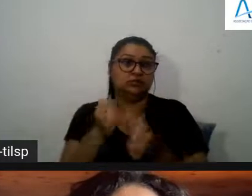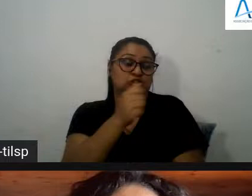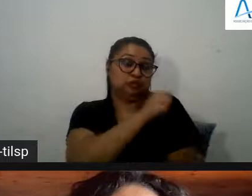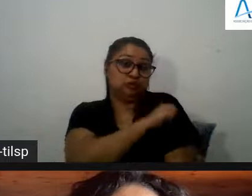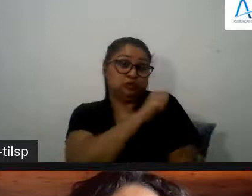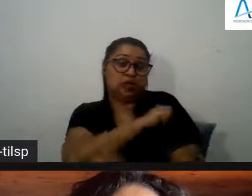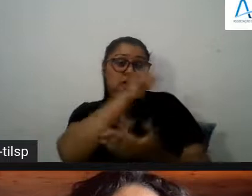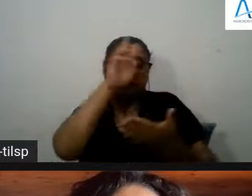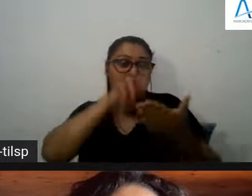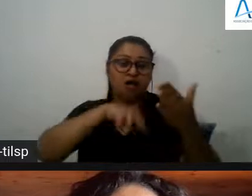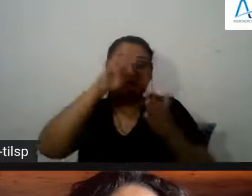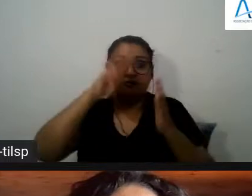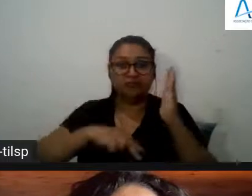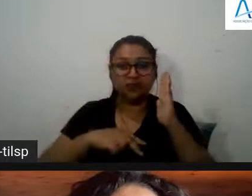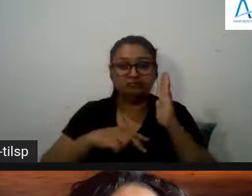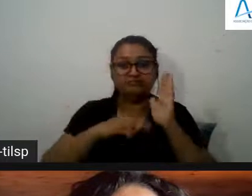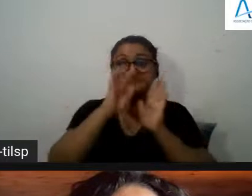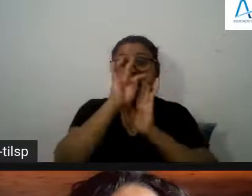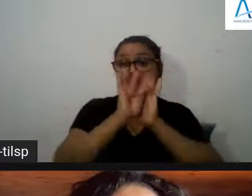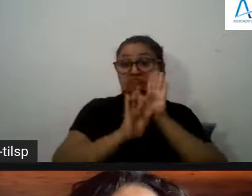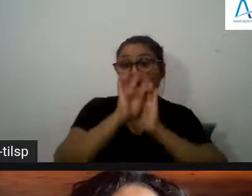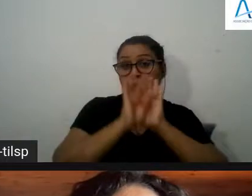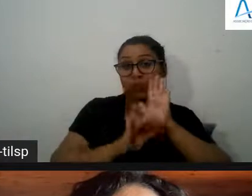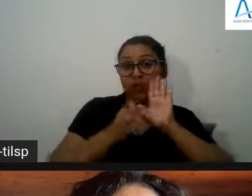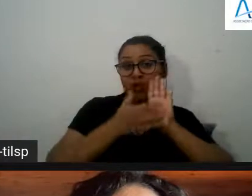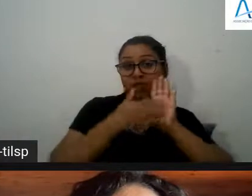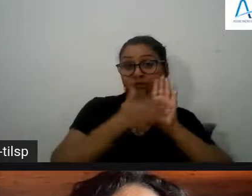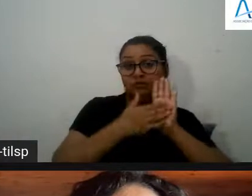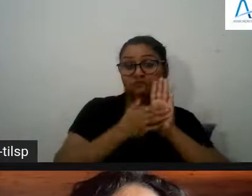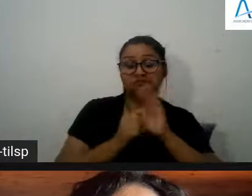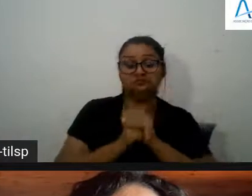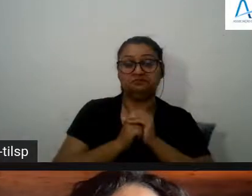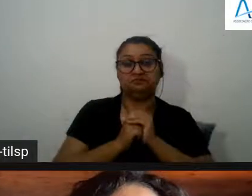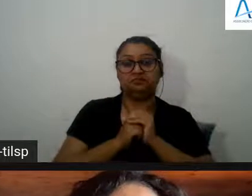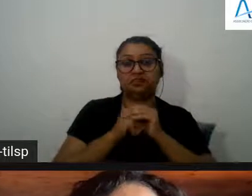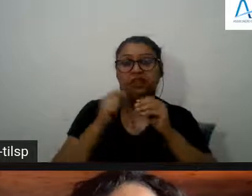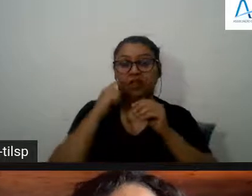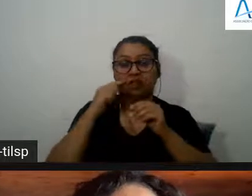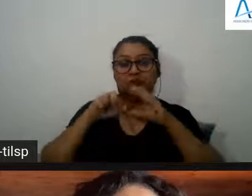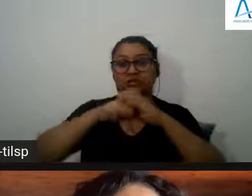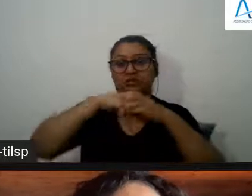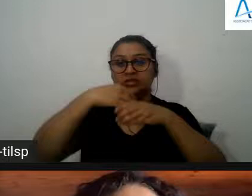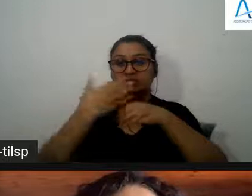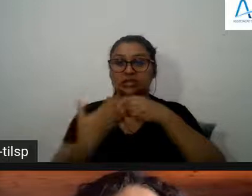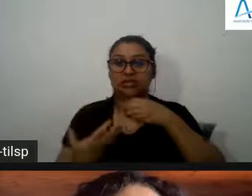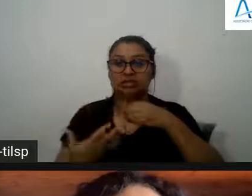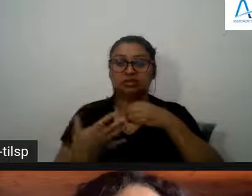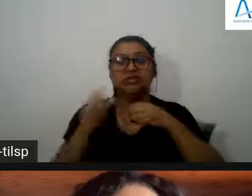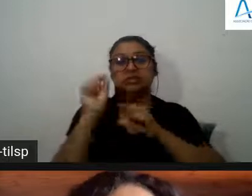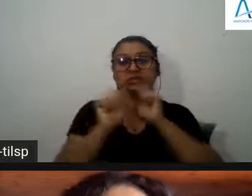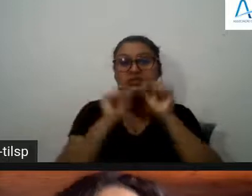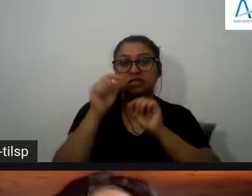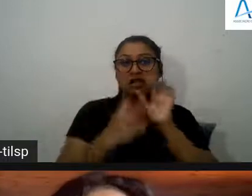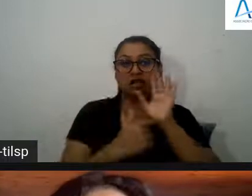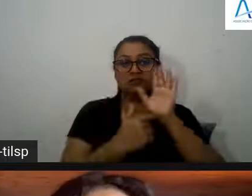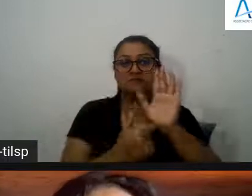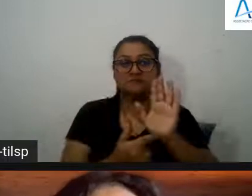textos ou seja a materialidade de um texto e a observar as suas características ou seja isto como ponto de partida parece-me